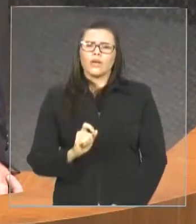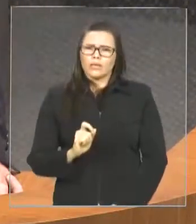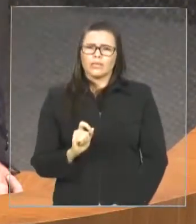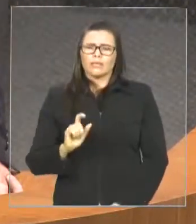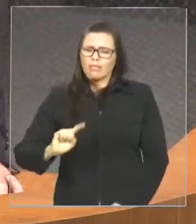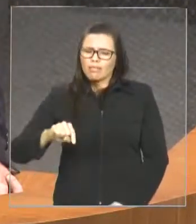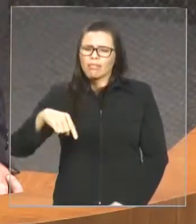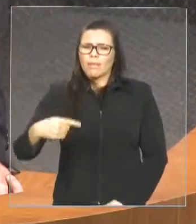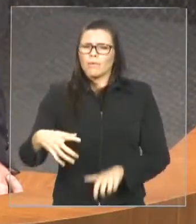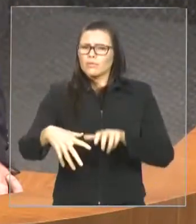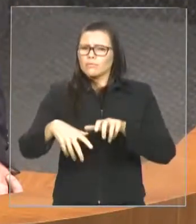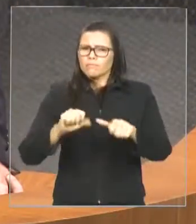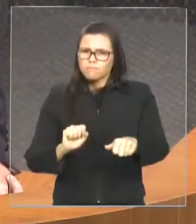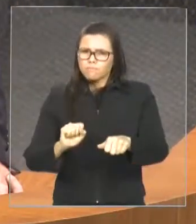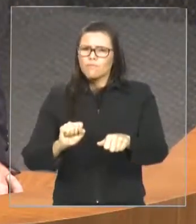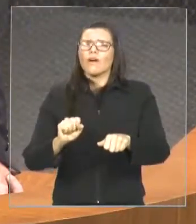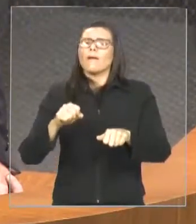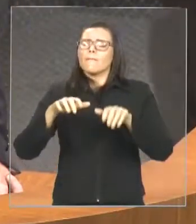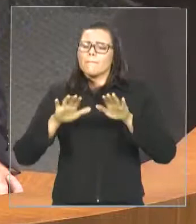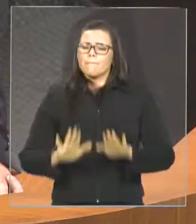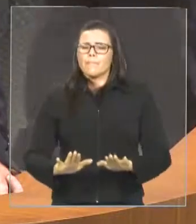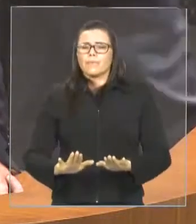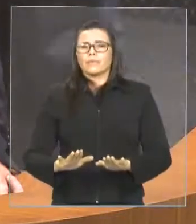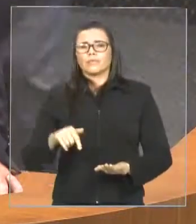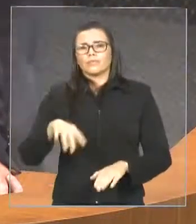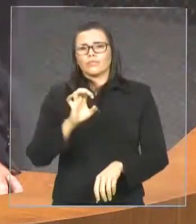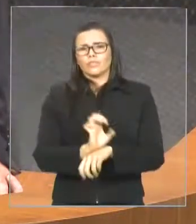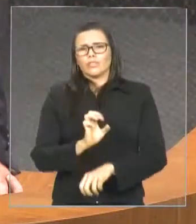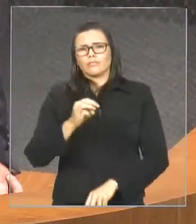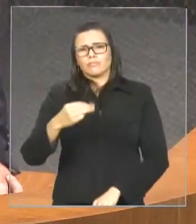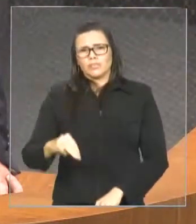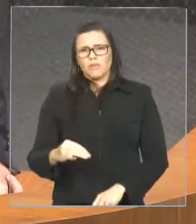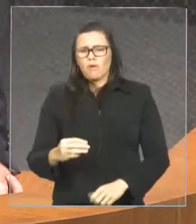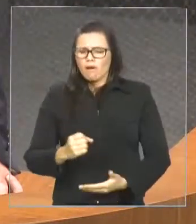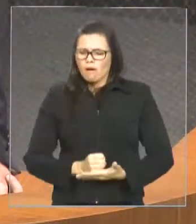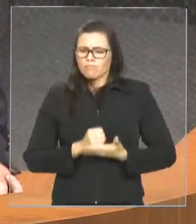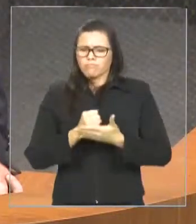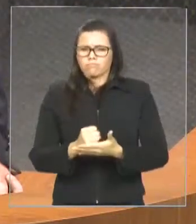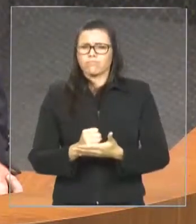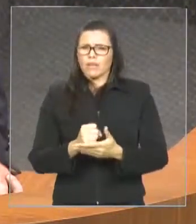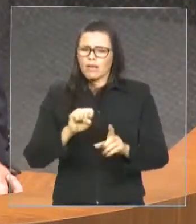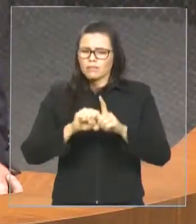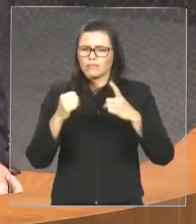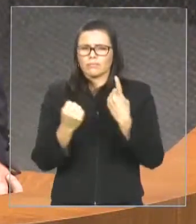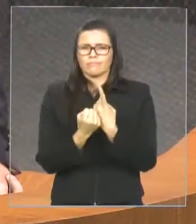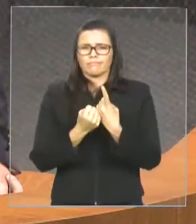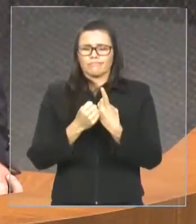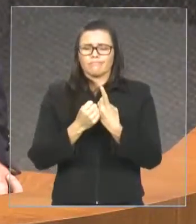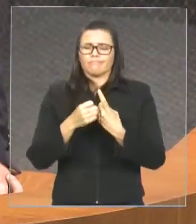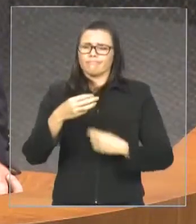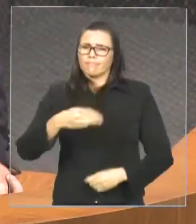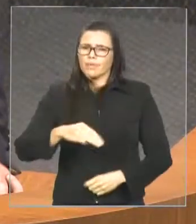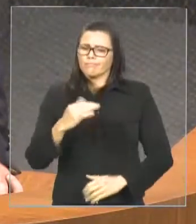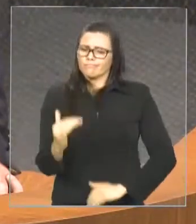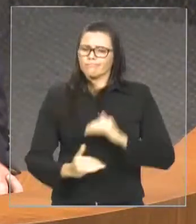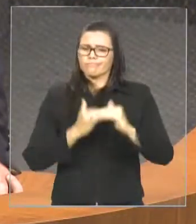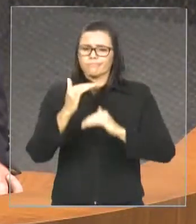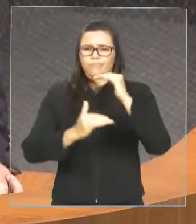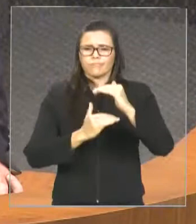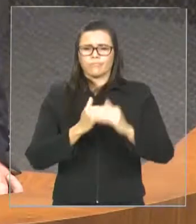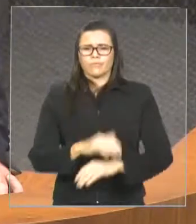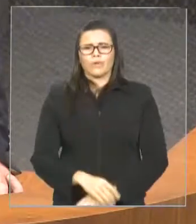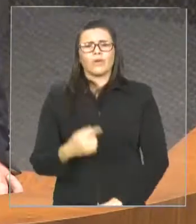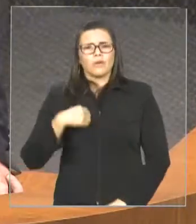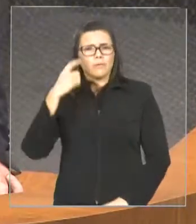ampliando os serviços prestados à população maranhense. Acho que é assim que podemos dar a nossa contribuição para esses estudantes